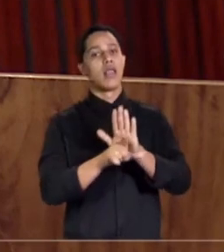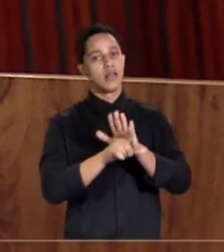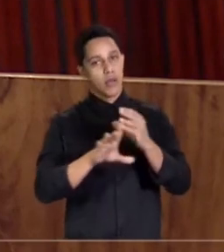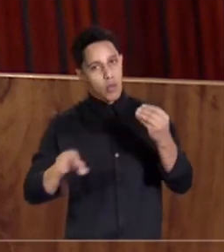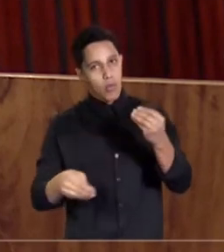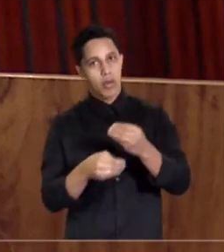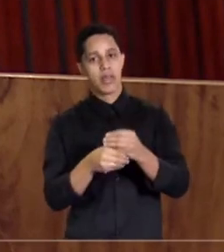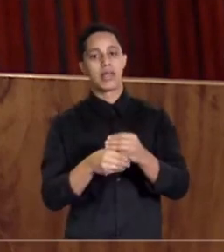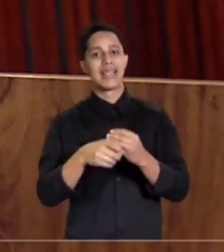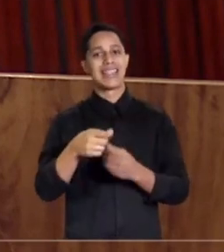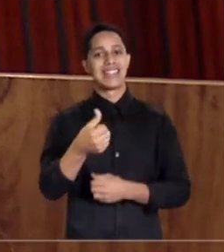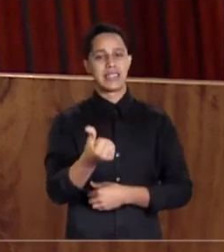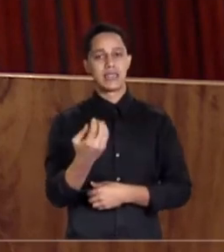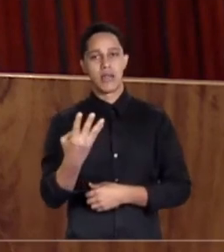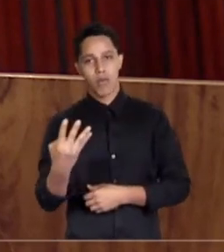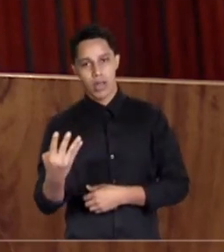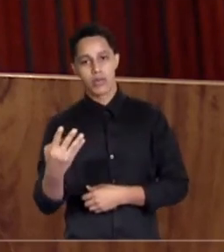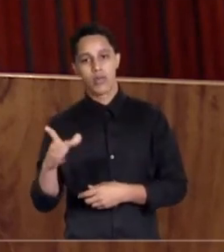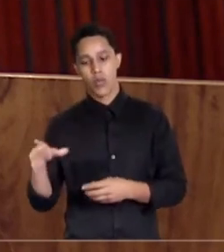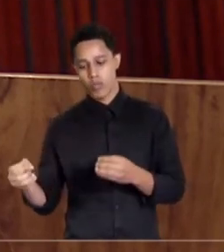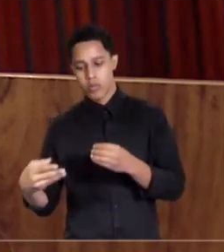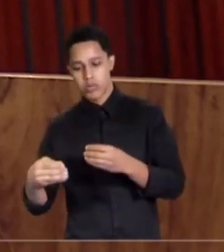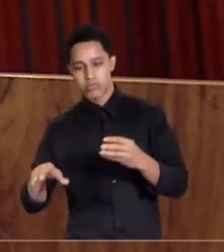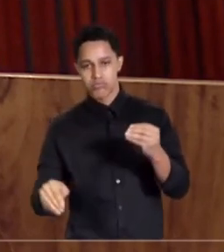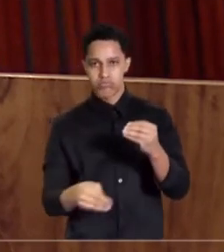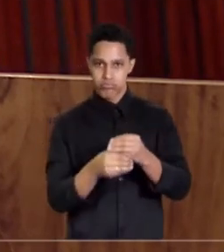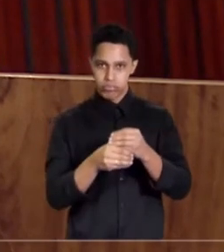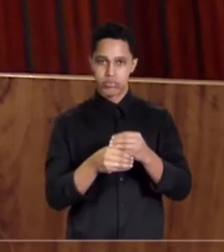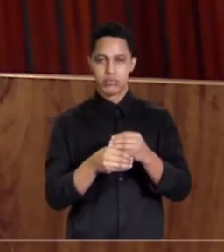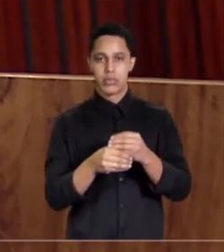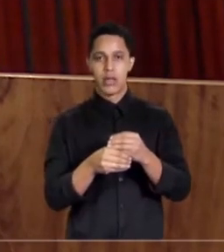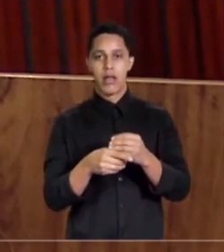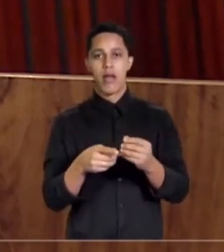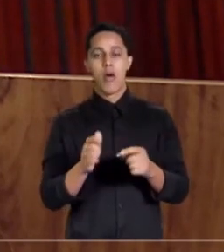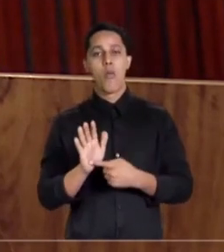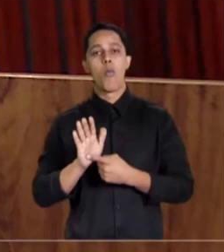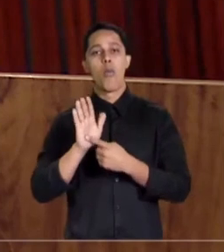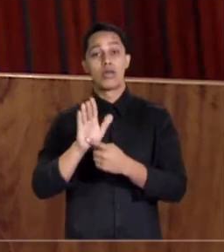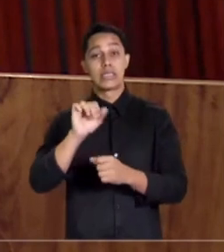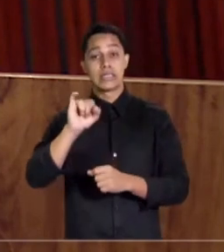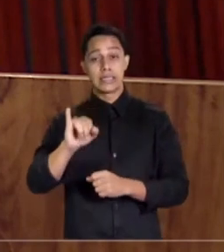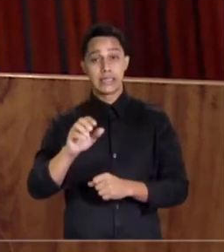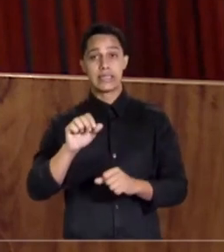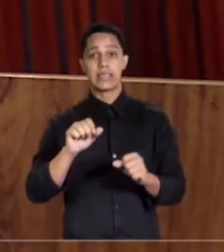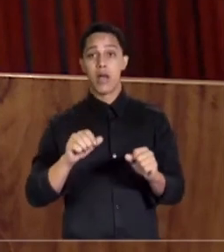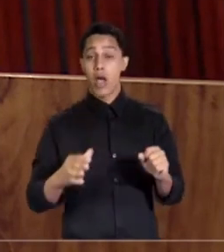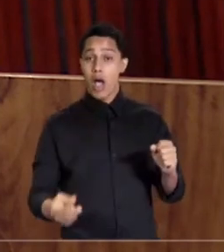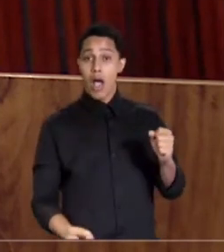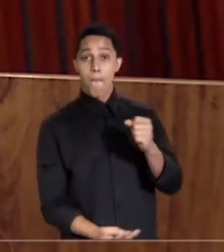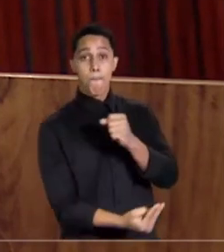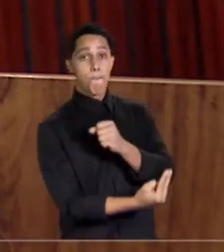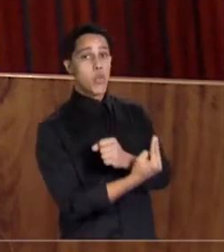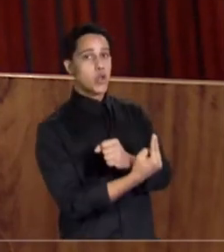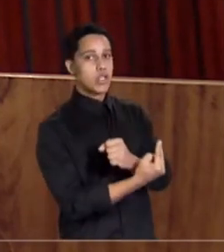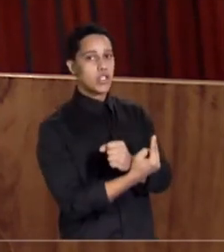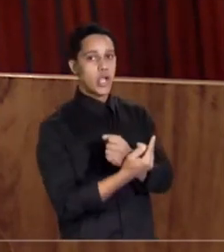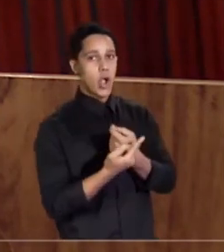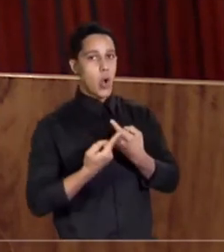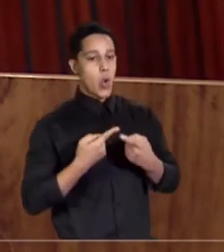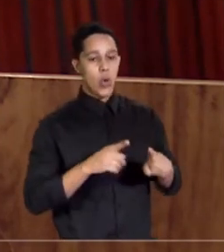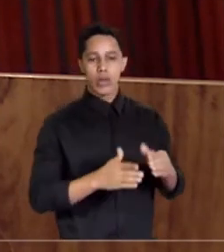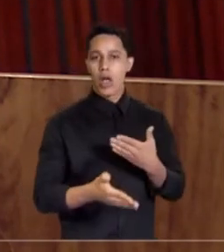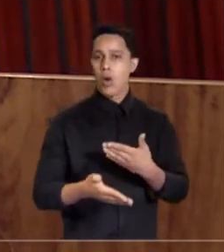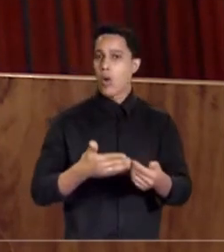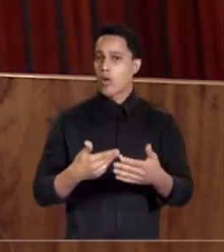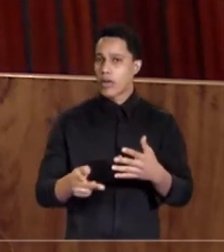as alterações que vieram, estabelece que há que se proteger contra qualquer ato